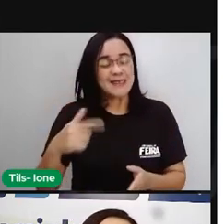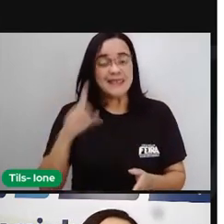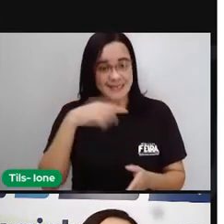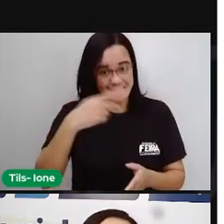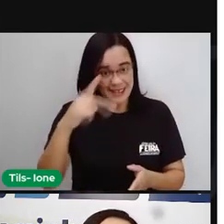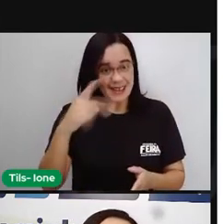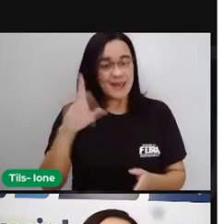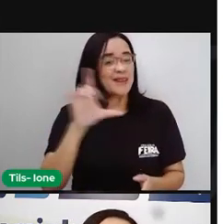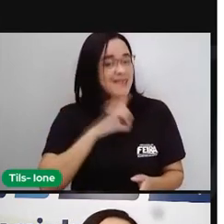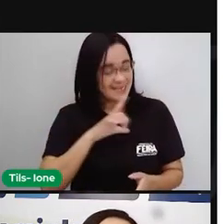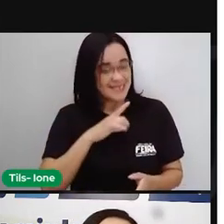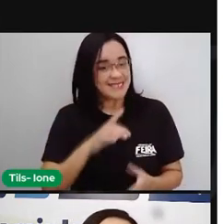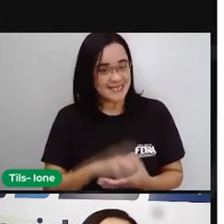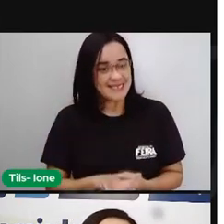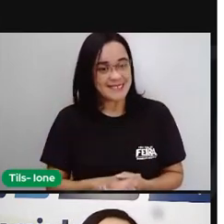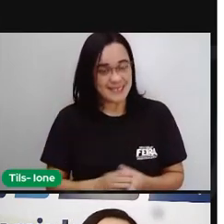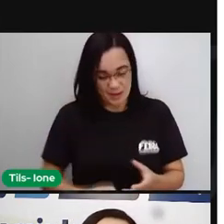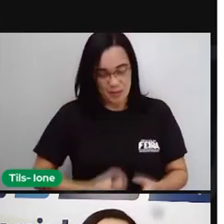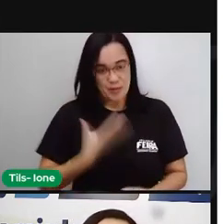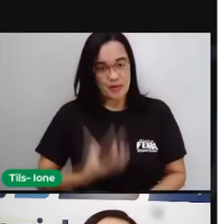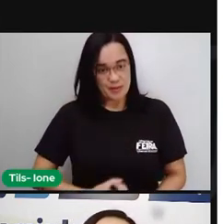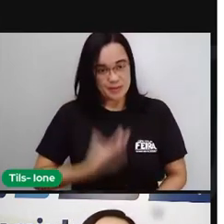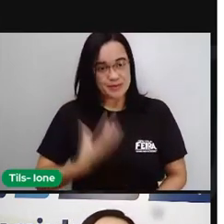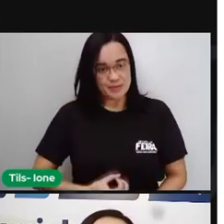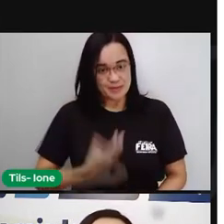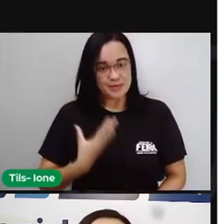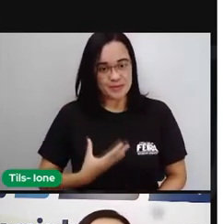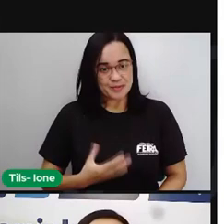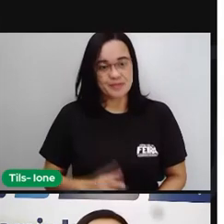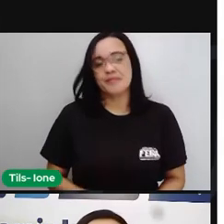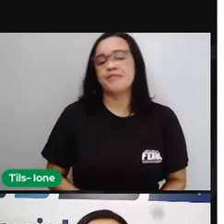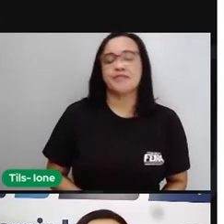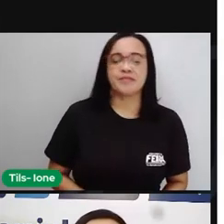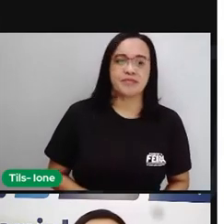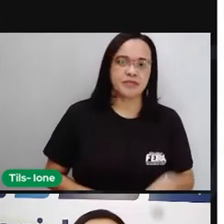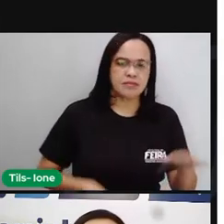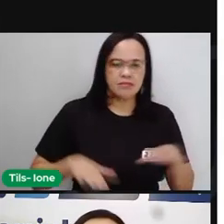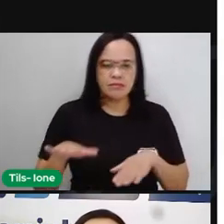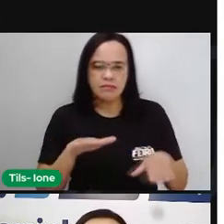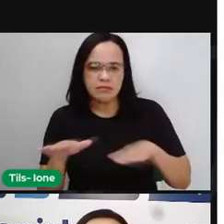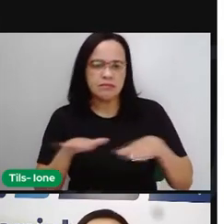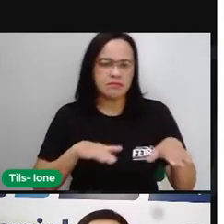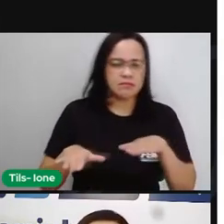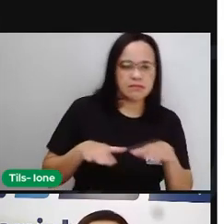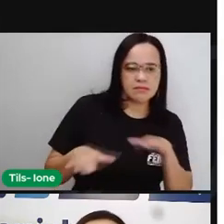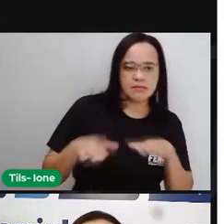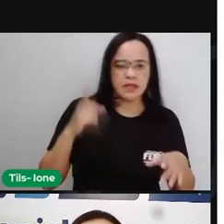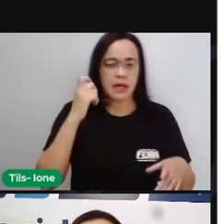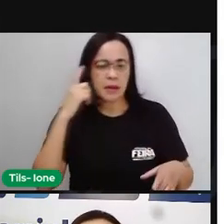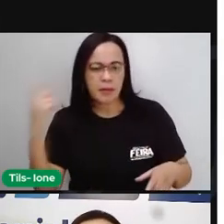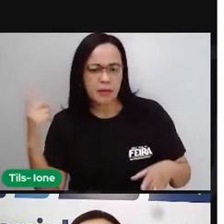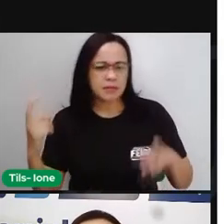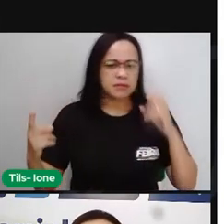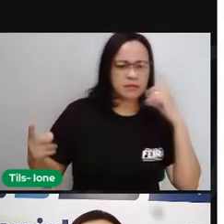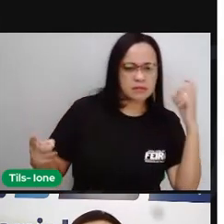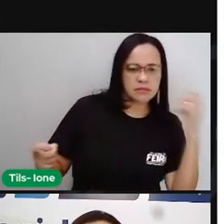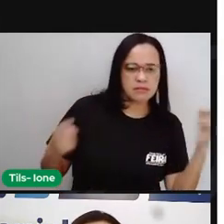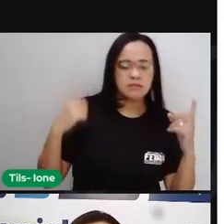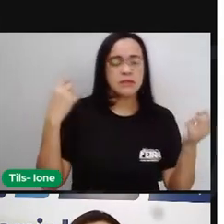poema. E ritmo? O ritmo está relacionado com o som e com a